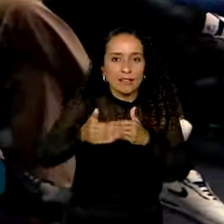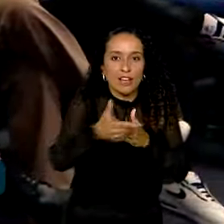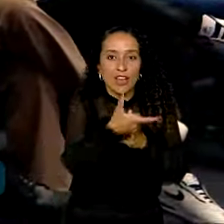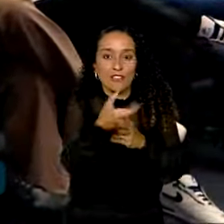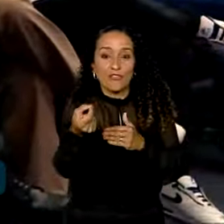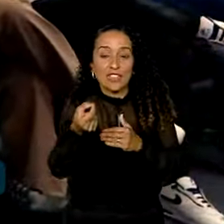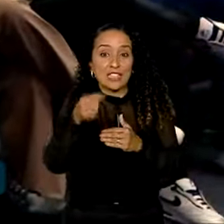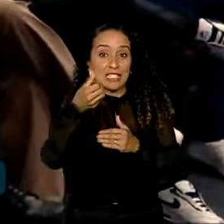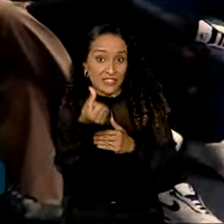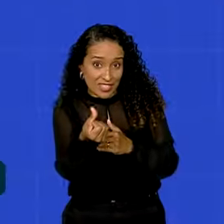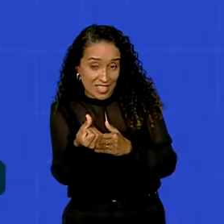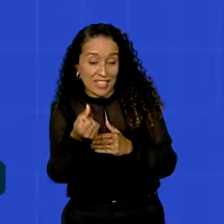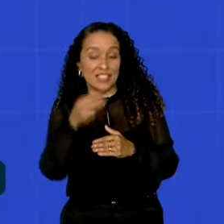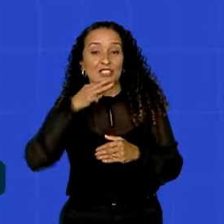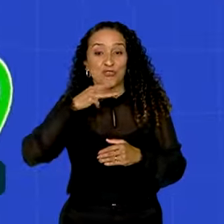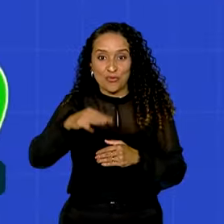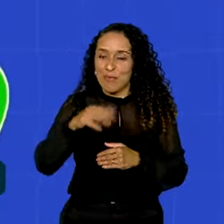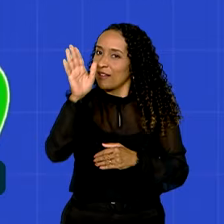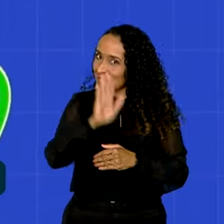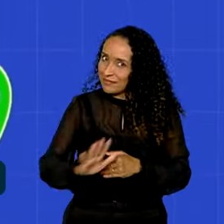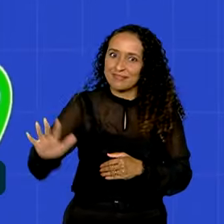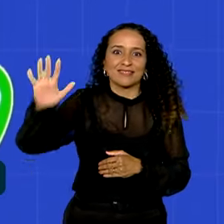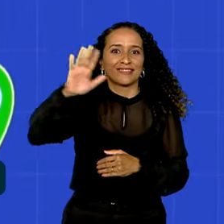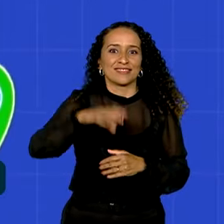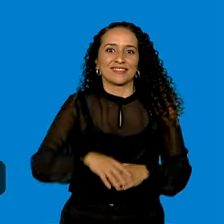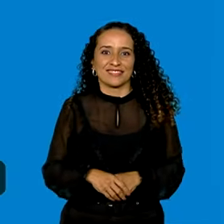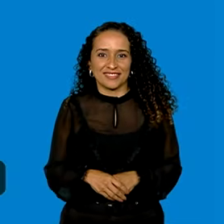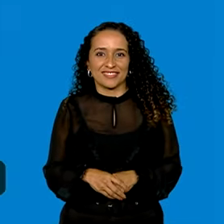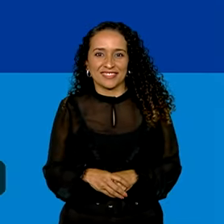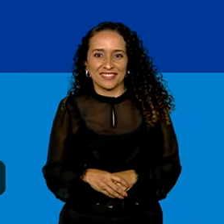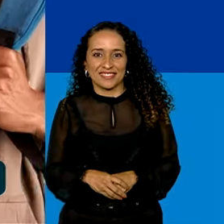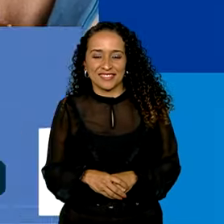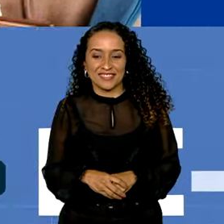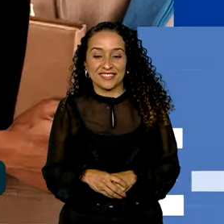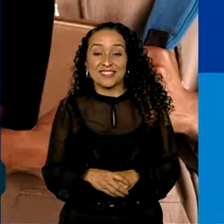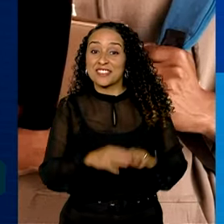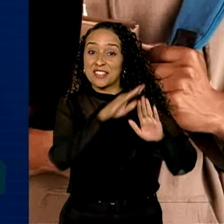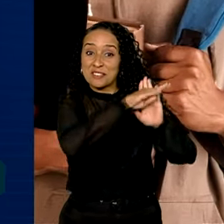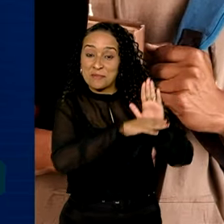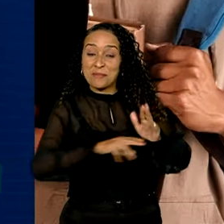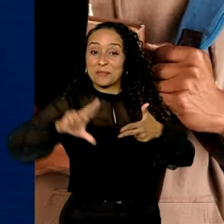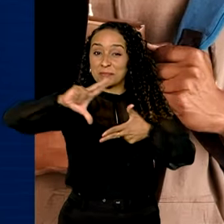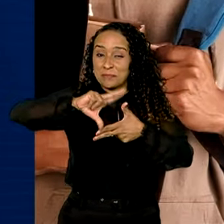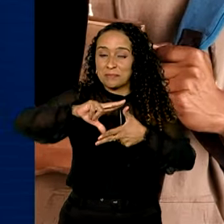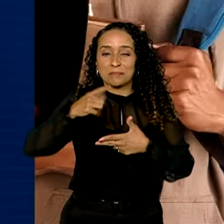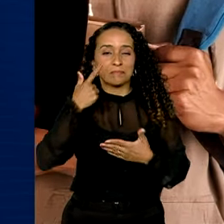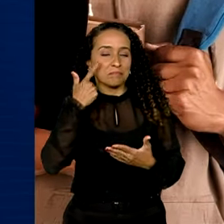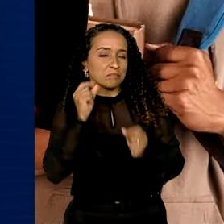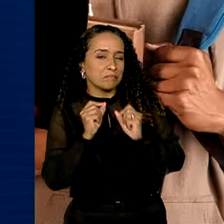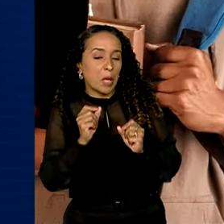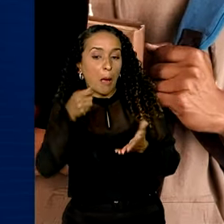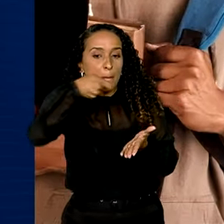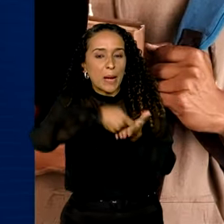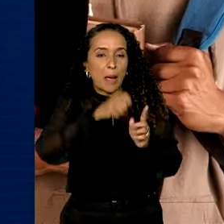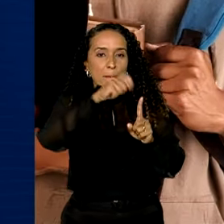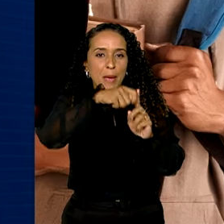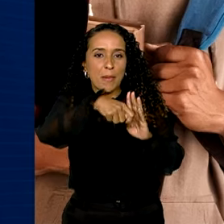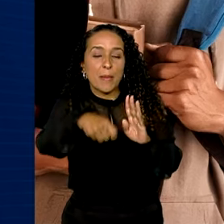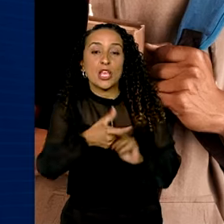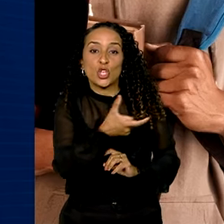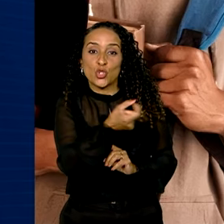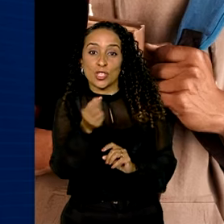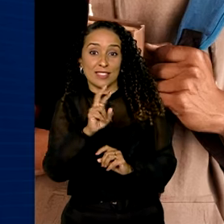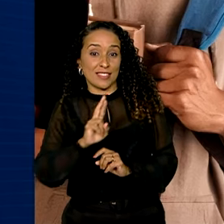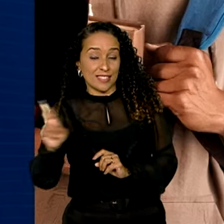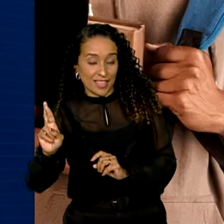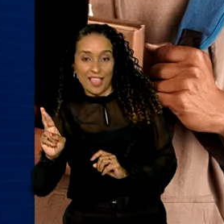26 de março em todo o país. O programa Pé de Meia prevê o pagamento por mês de 200